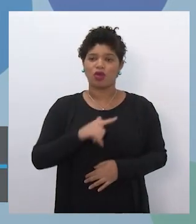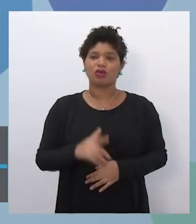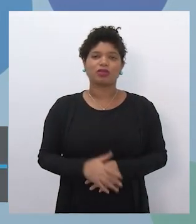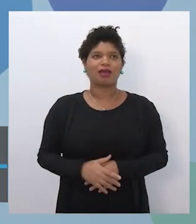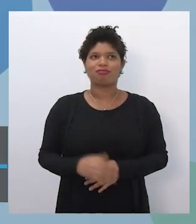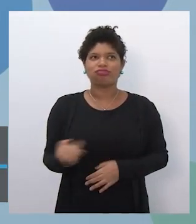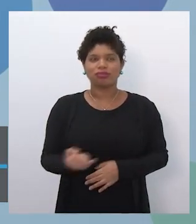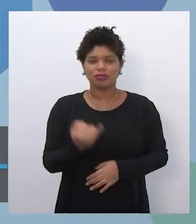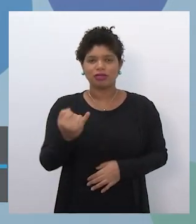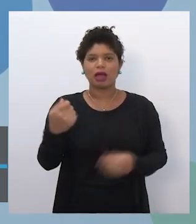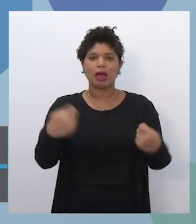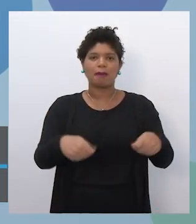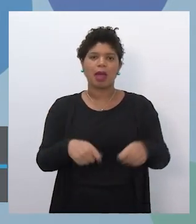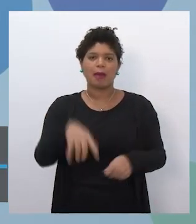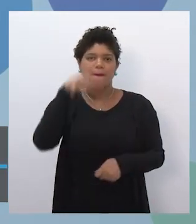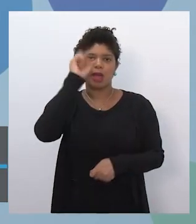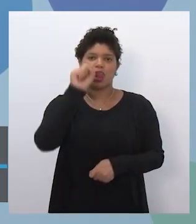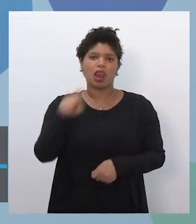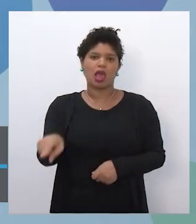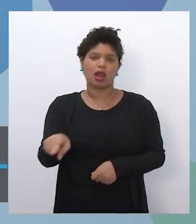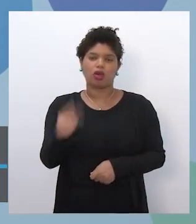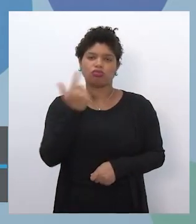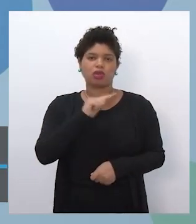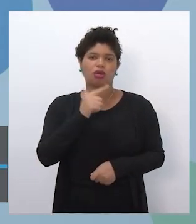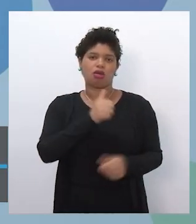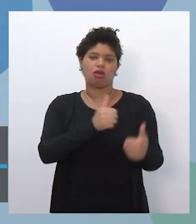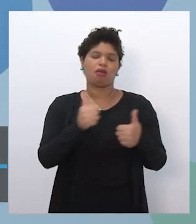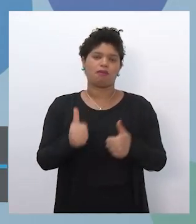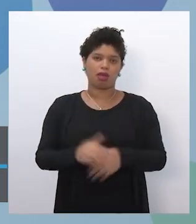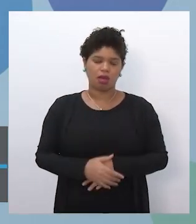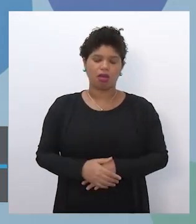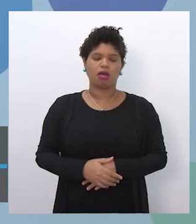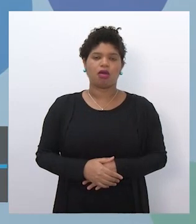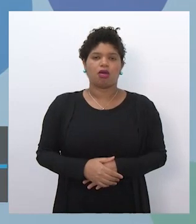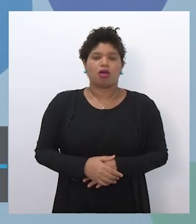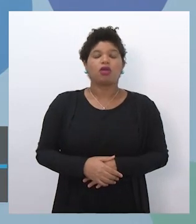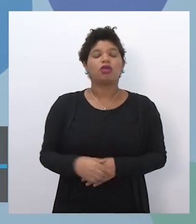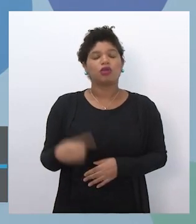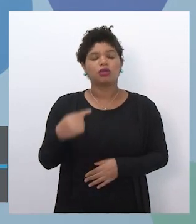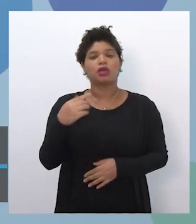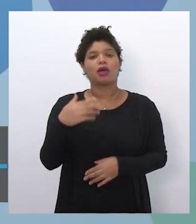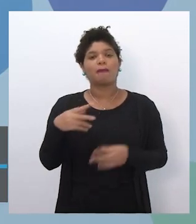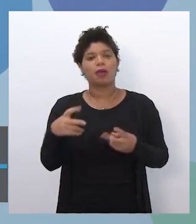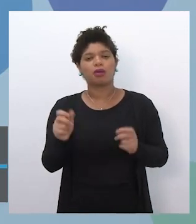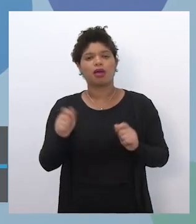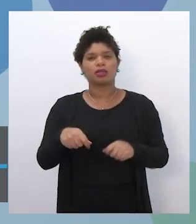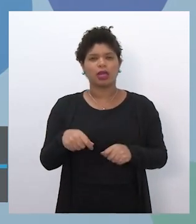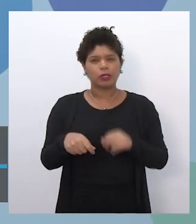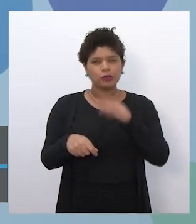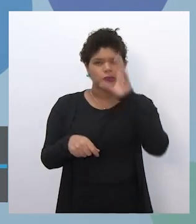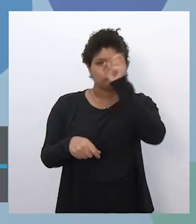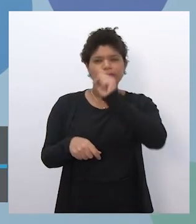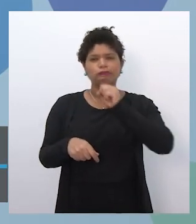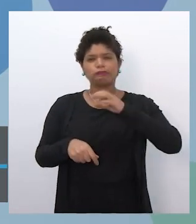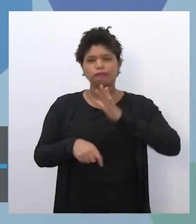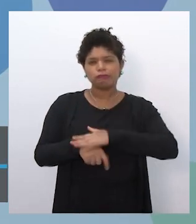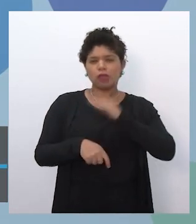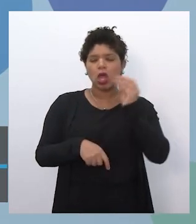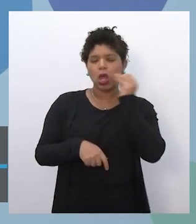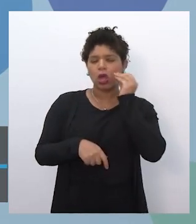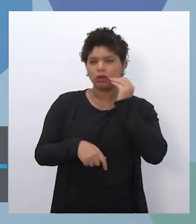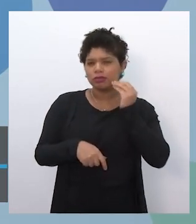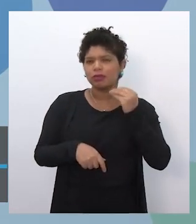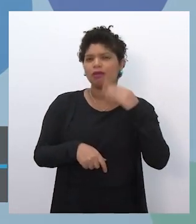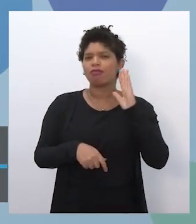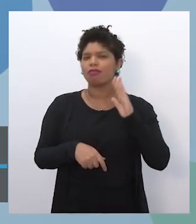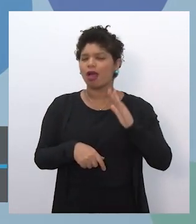significado para a aprendizagem desse estudante. Nossa atuação vem nesse sentido de fortalecer a aprendizagem para que o estudante tenha mais oportunidade de